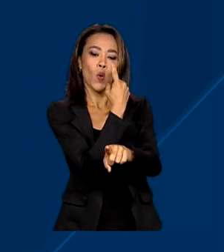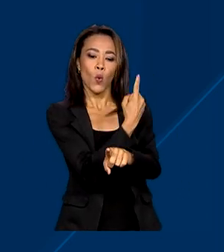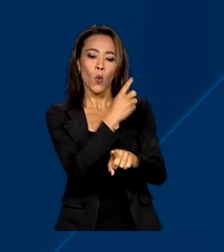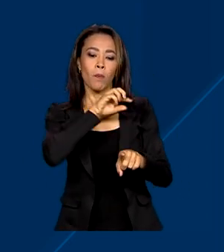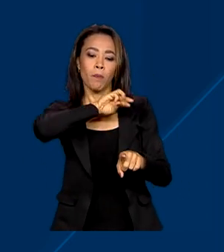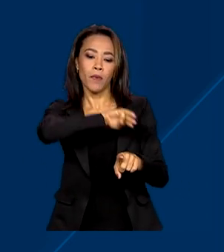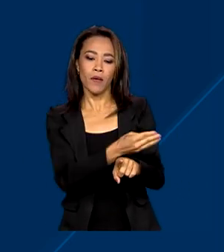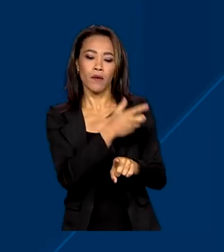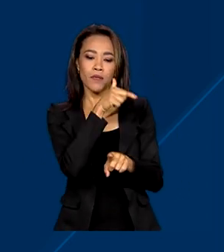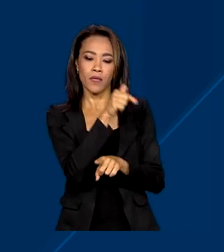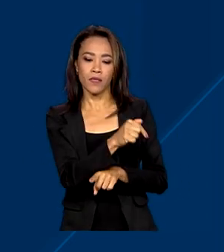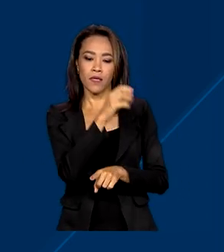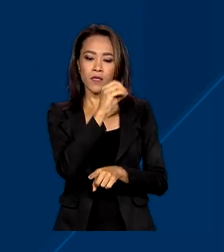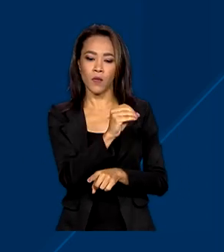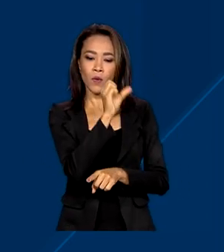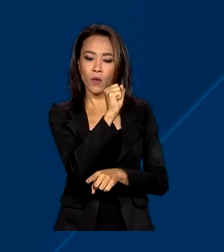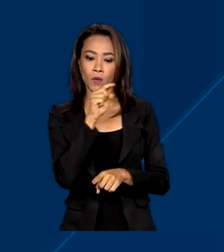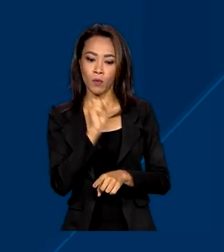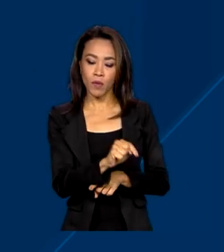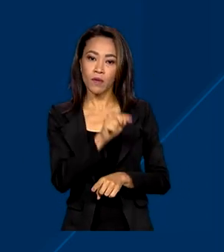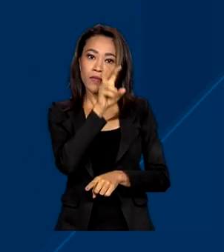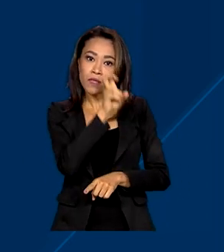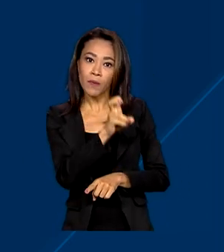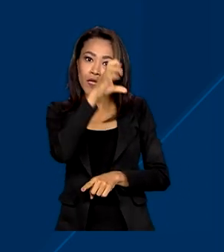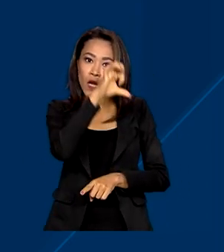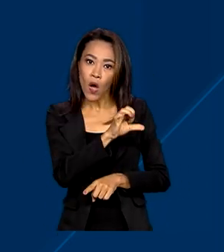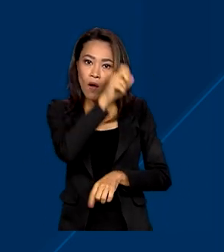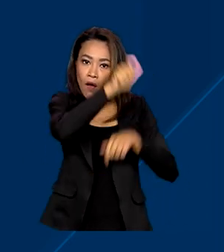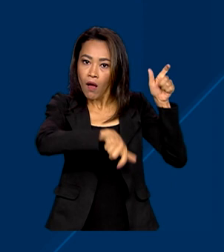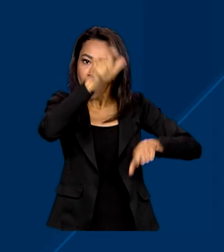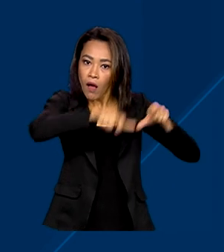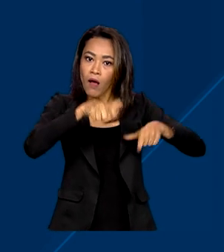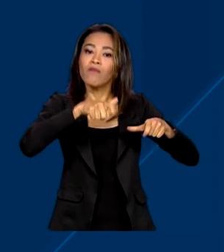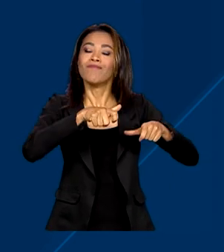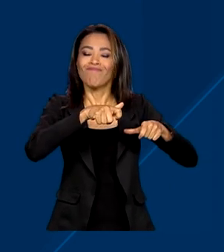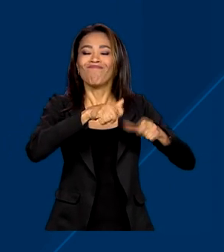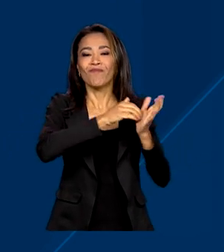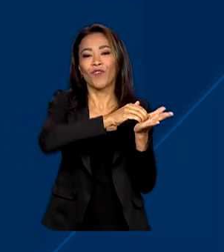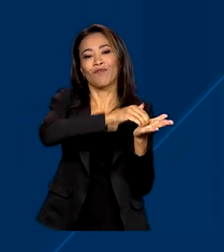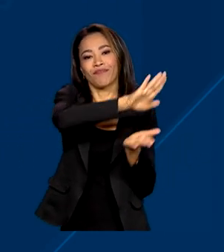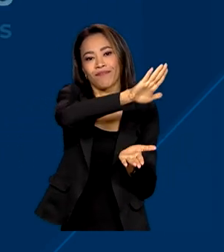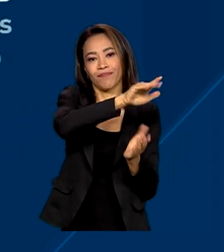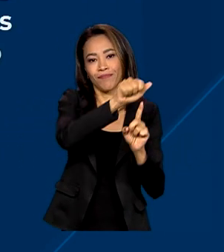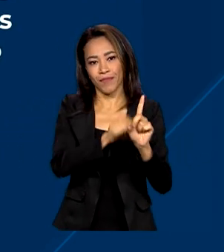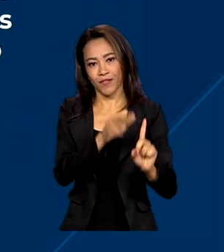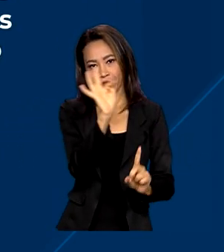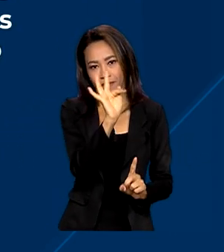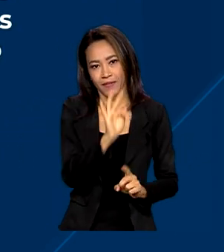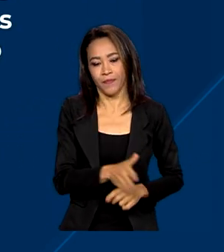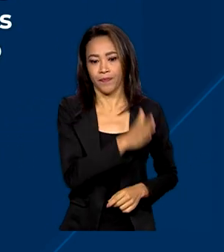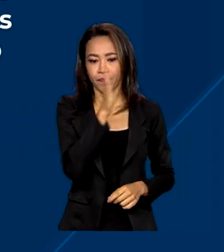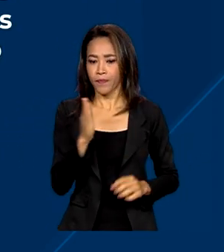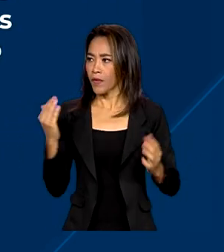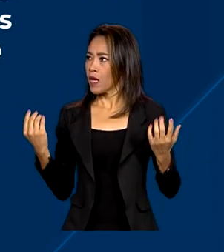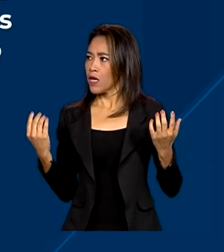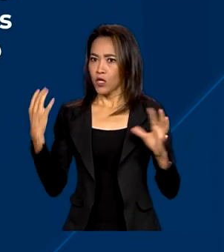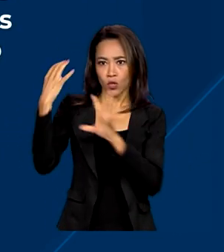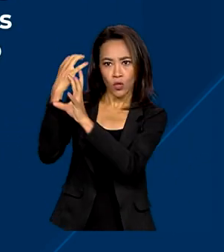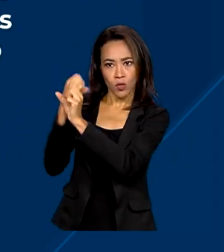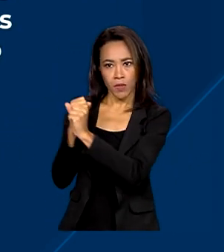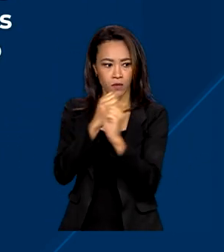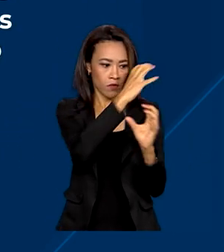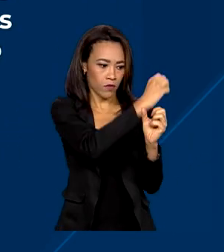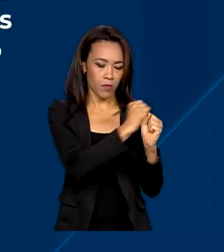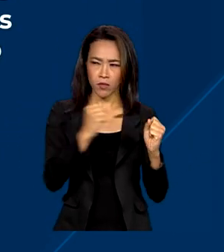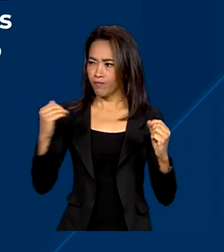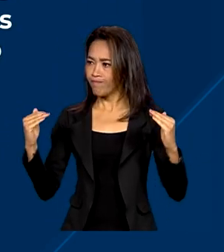708 mil e 59 trabalhadores perderam o emprego em fevereiro. A diferença entre admissão e